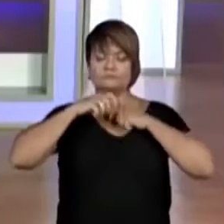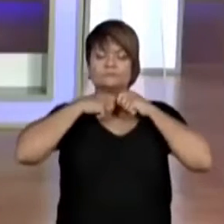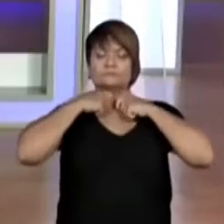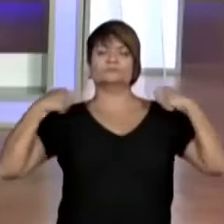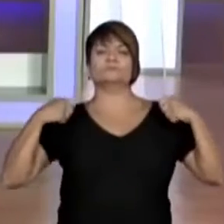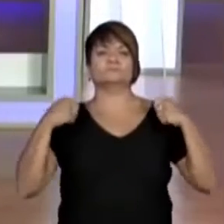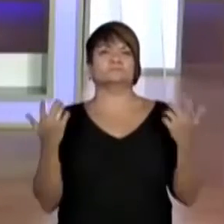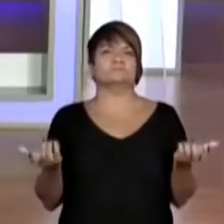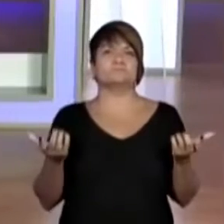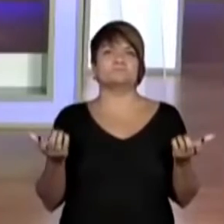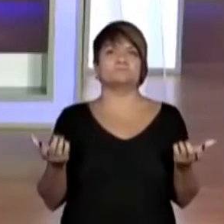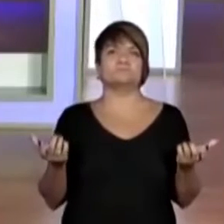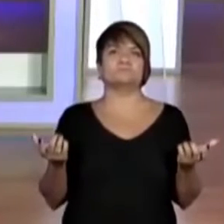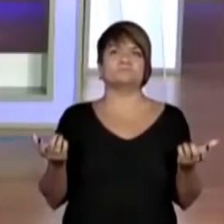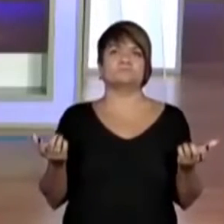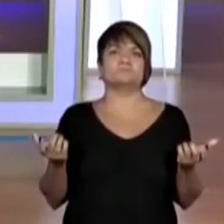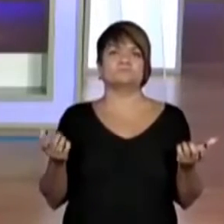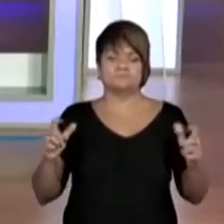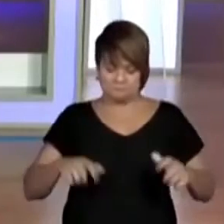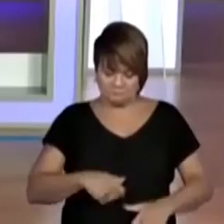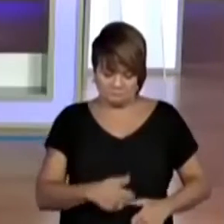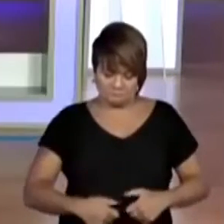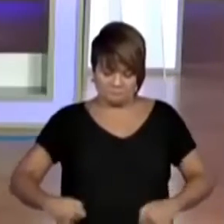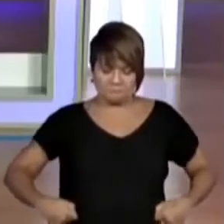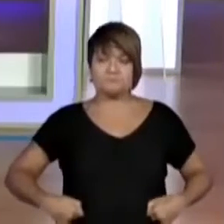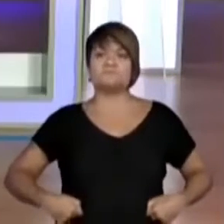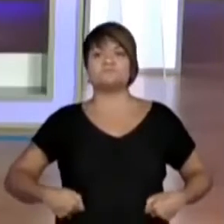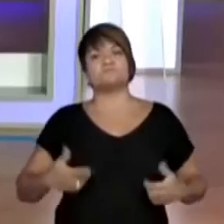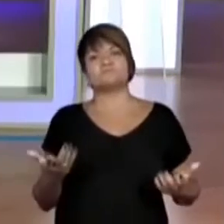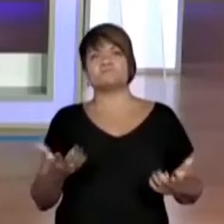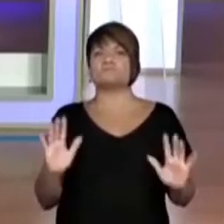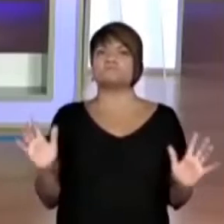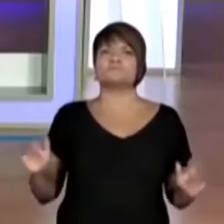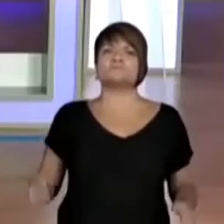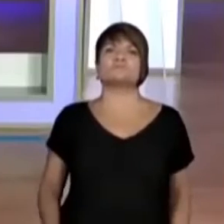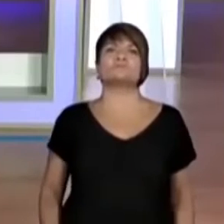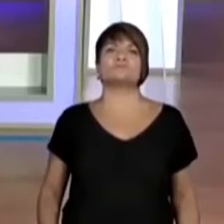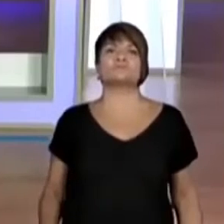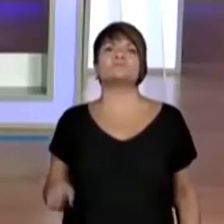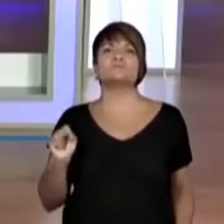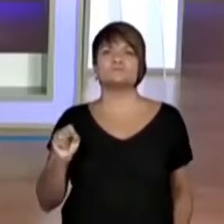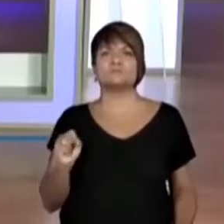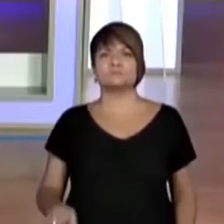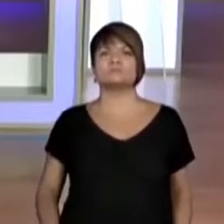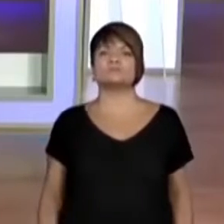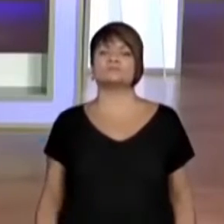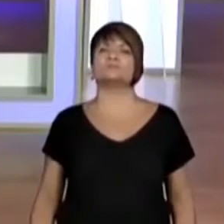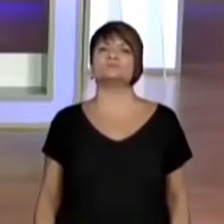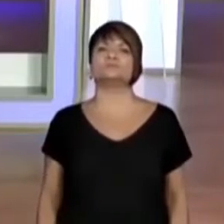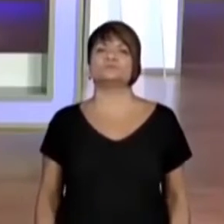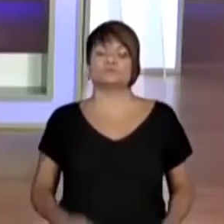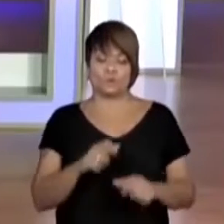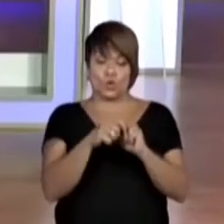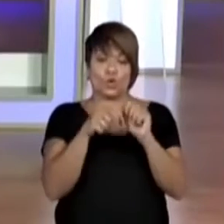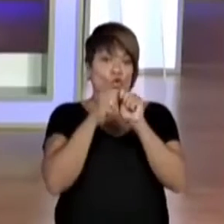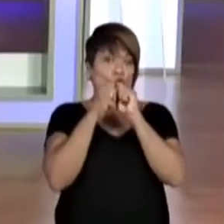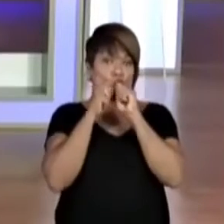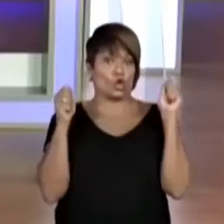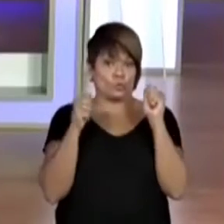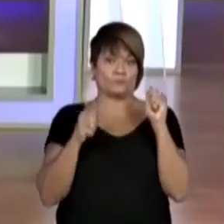desse tecido aqui. Do meio, um pouco para cima, tá? Então, ó. Do meio, um pouco para cima. vou dar um nó.